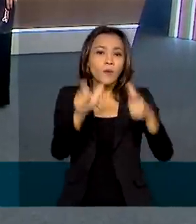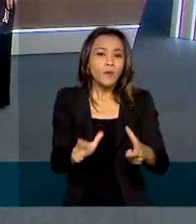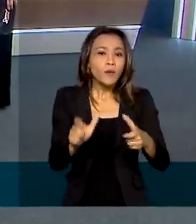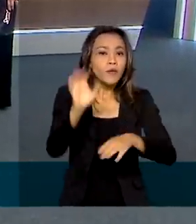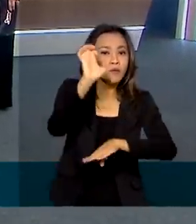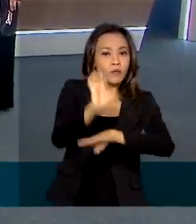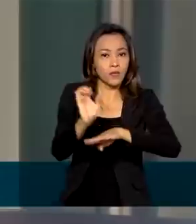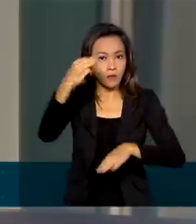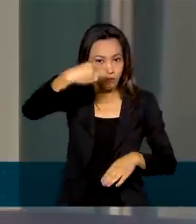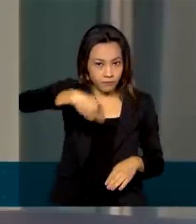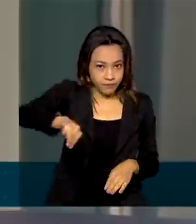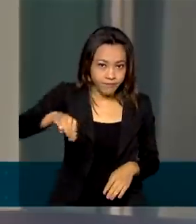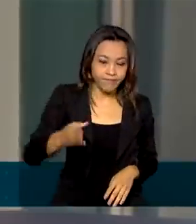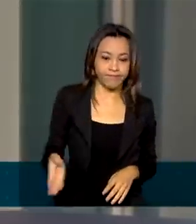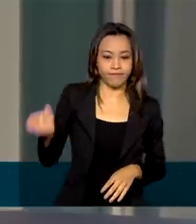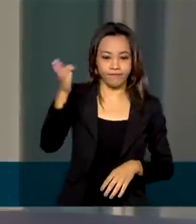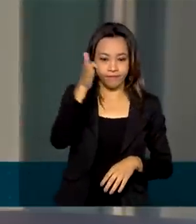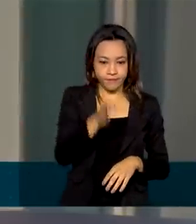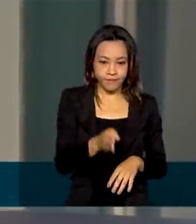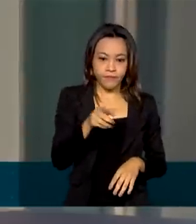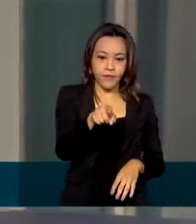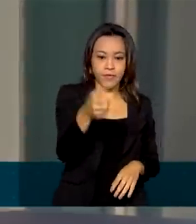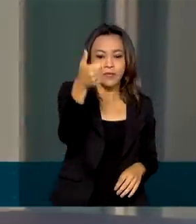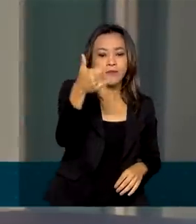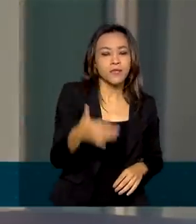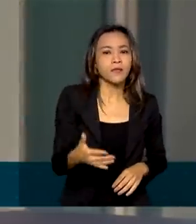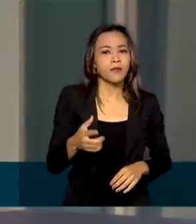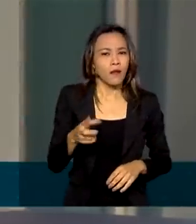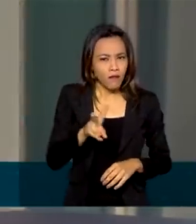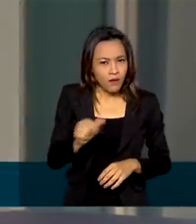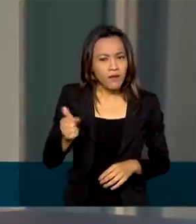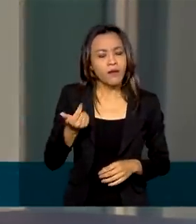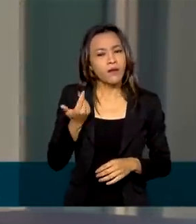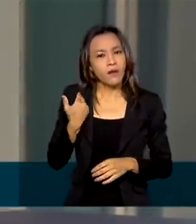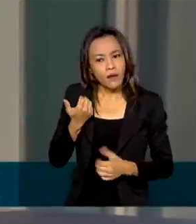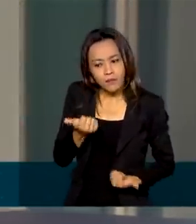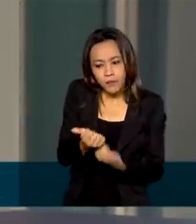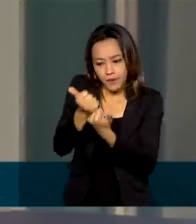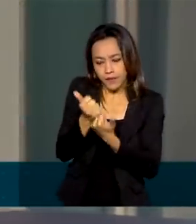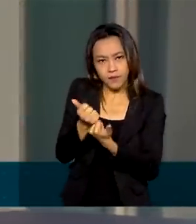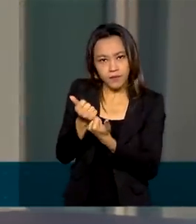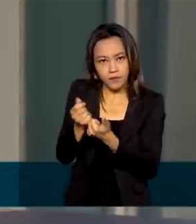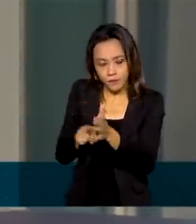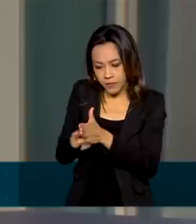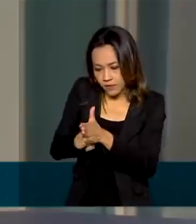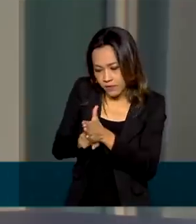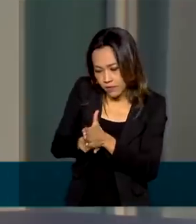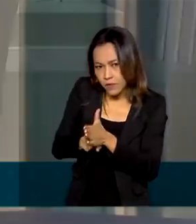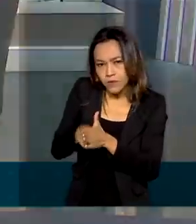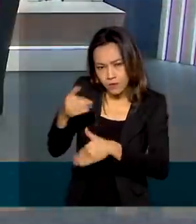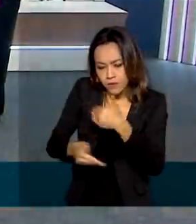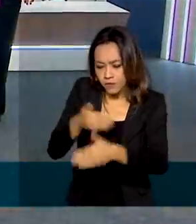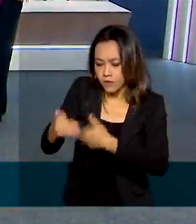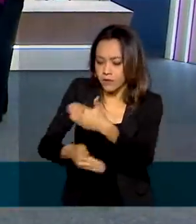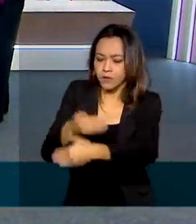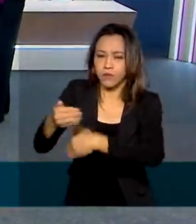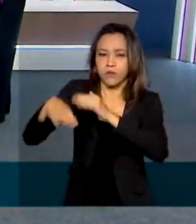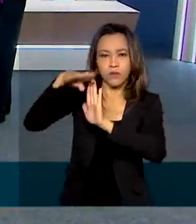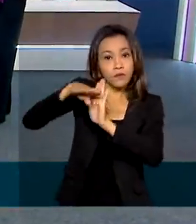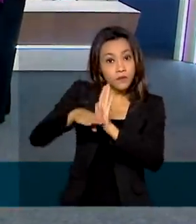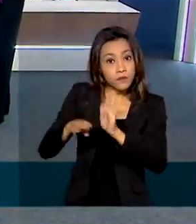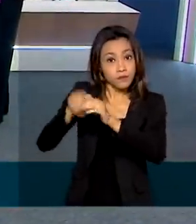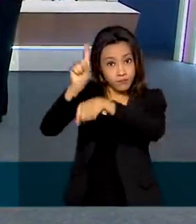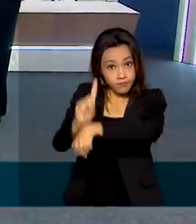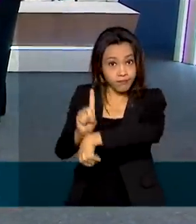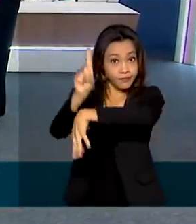Alcântara, no Maranhão. Elas vão ajudar no desenvolvimento do próprio centro, no desenvolvimento do Programa Espacial Brasileiro, que a vai ter